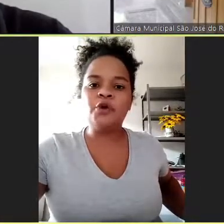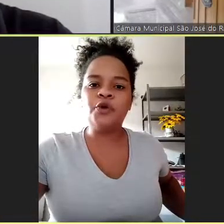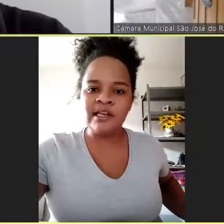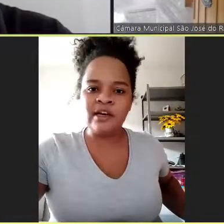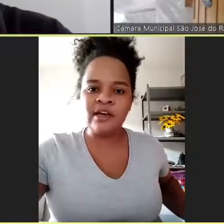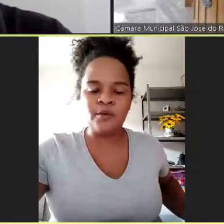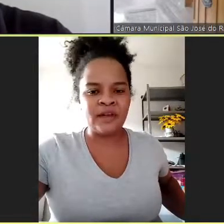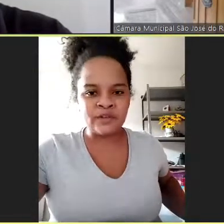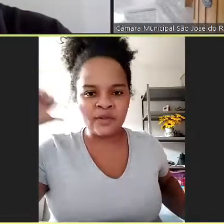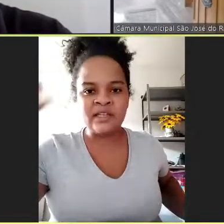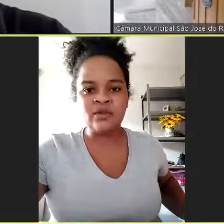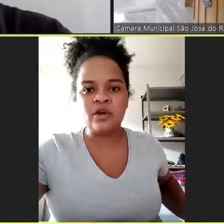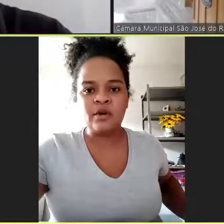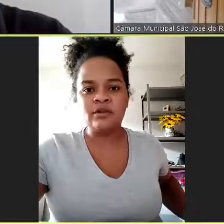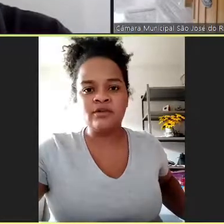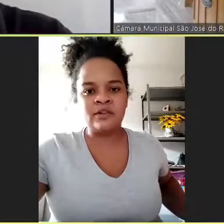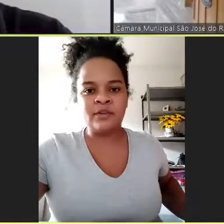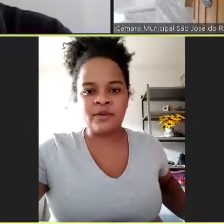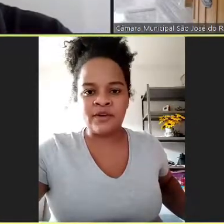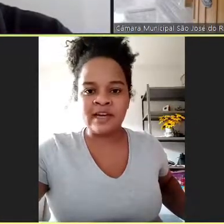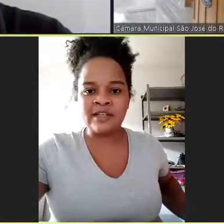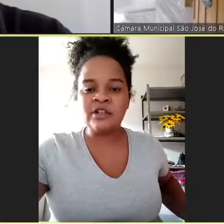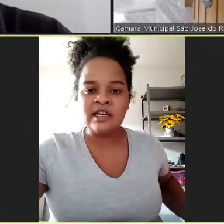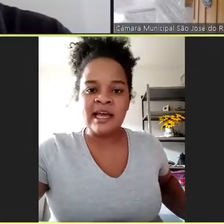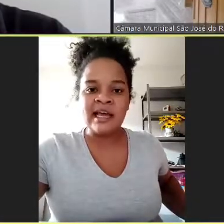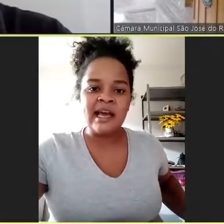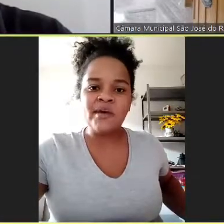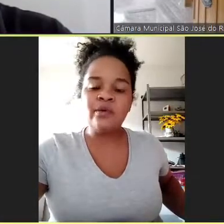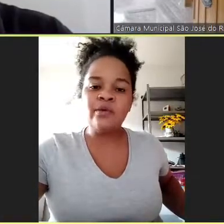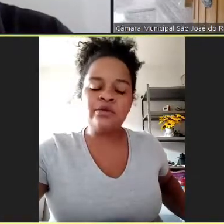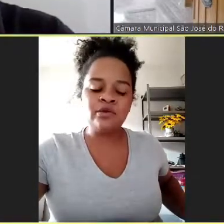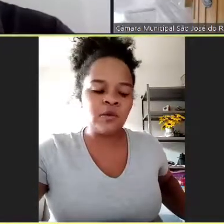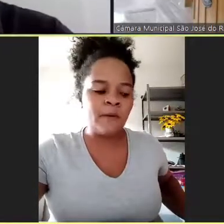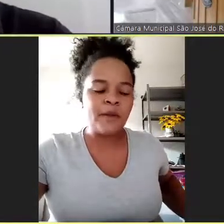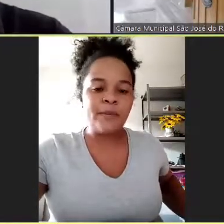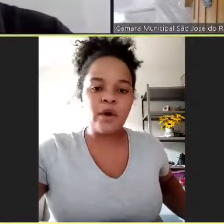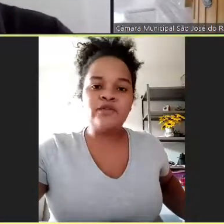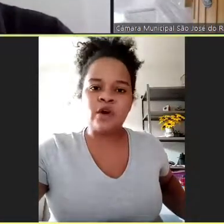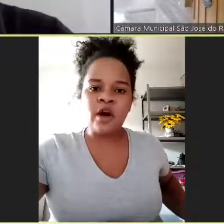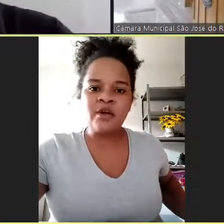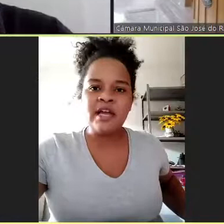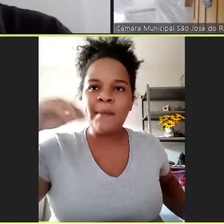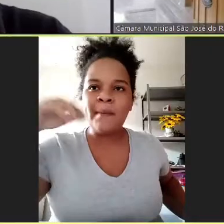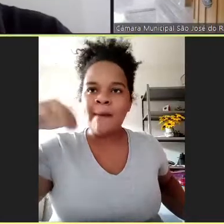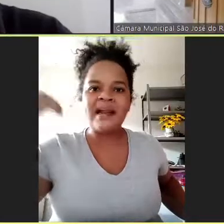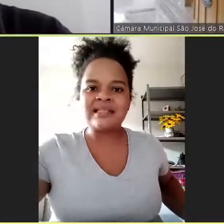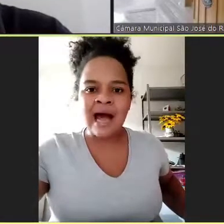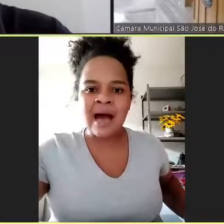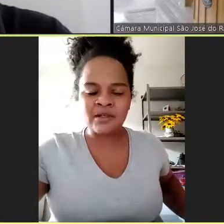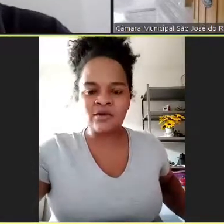autonomia, como eu falava no início, quando falava do Profaste, né? É um recurso provisório e não é para